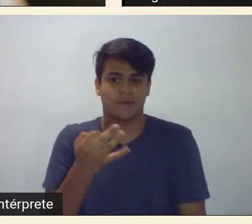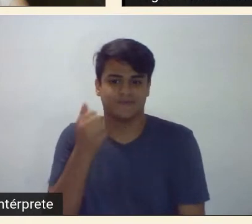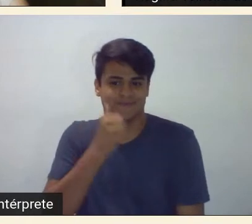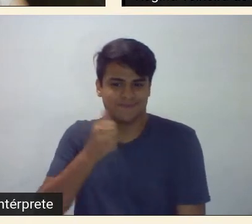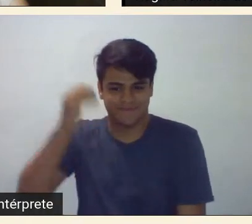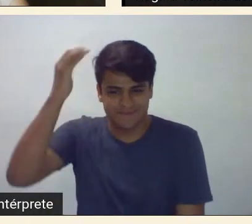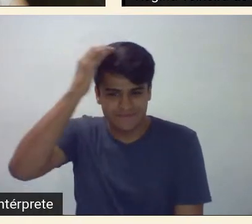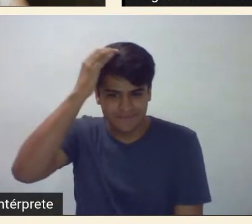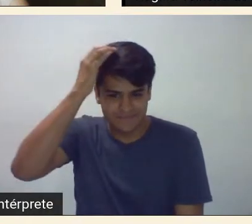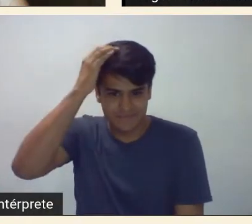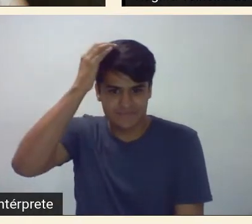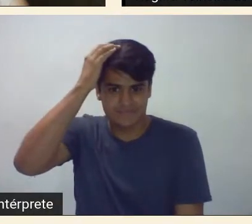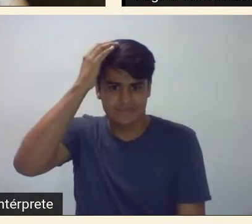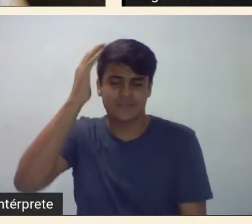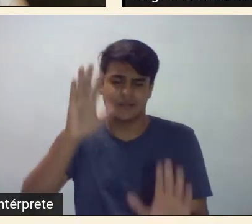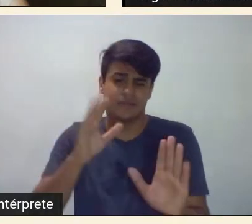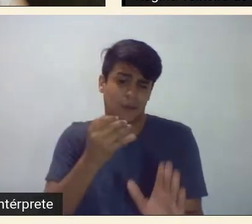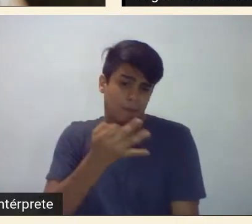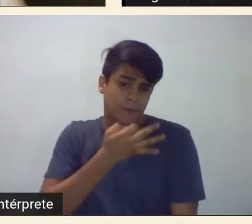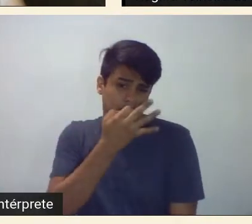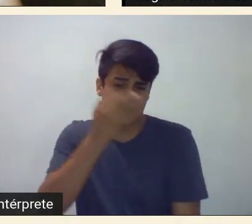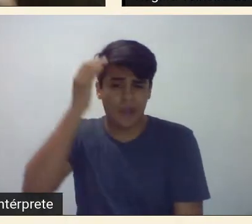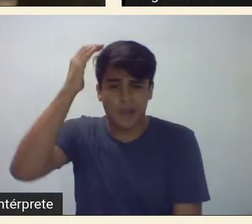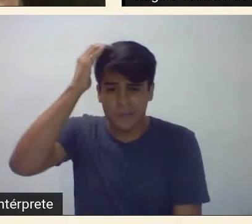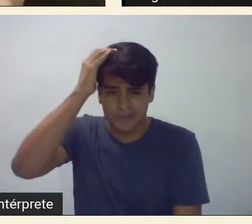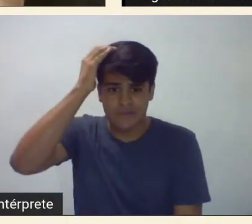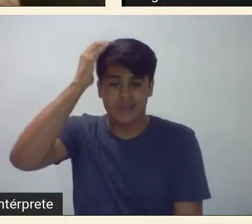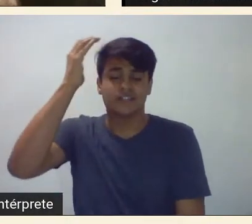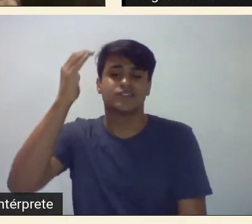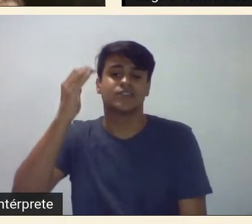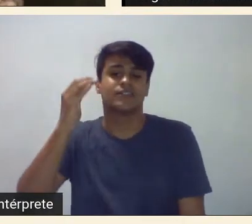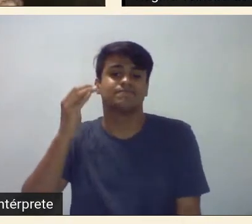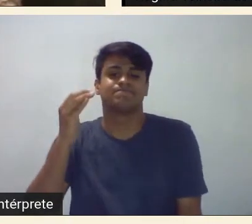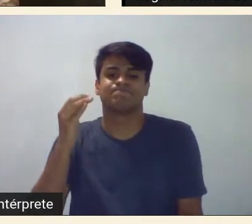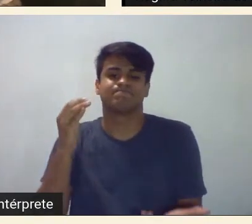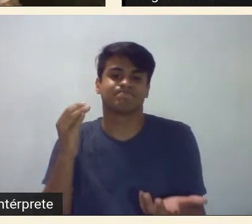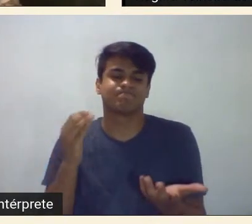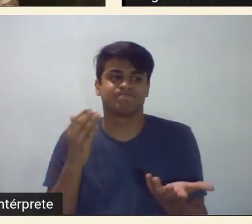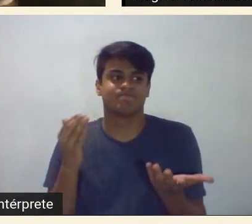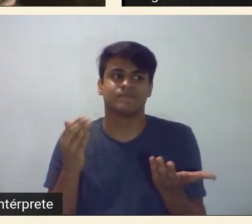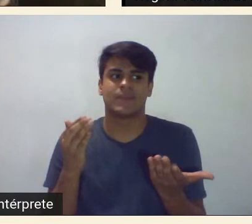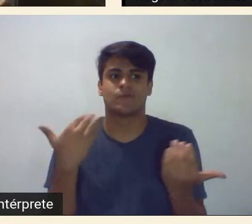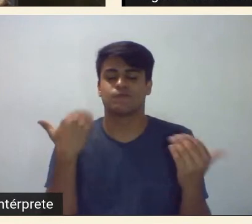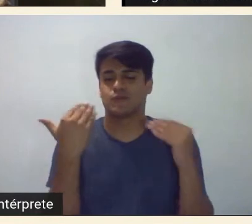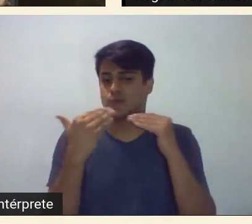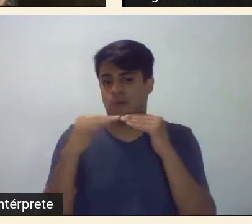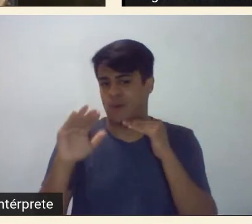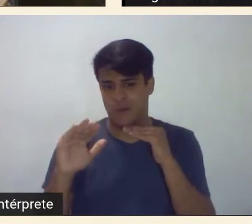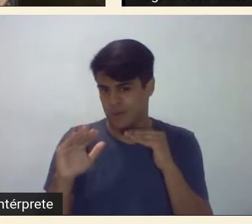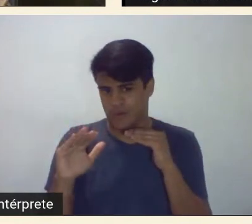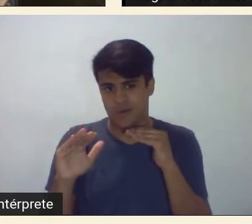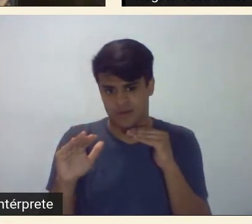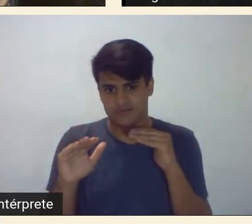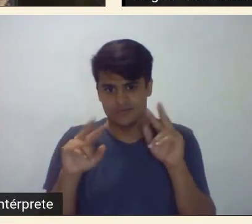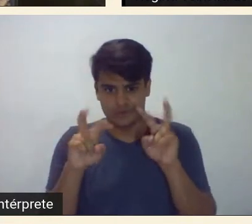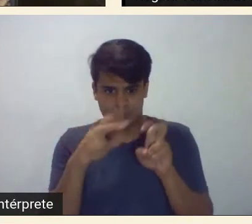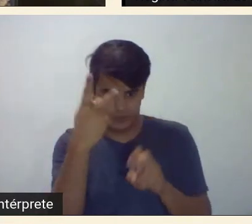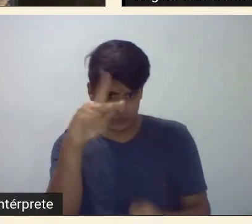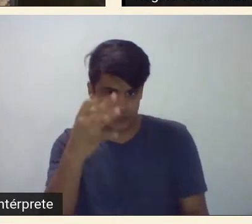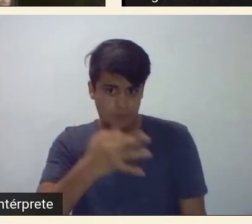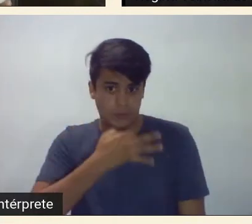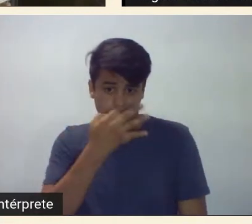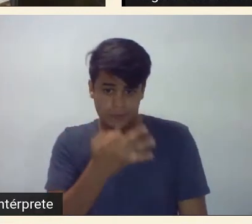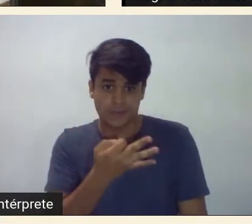não, eu acho que a Anitta Malfatti a questão da Anitta Malfatti eu tenho discordâncias em relação ao seu ponto de vista